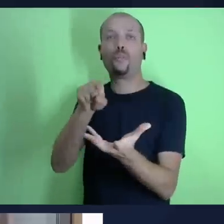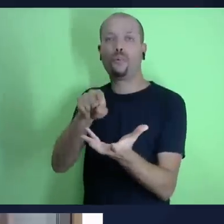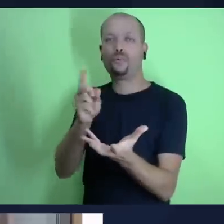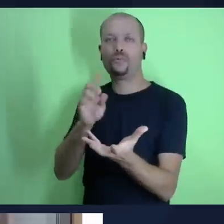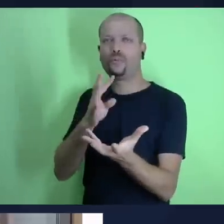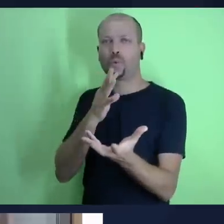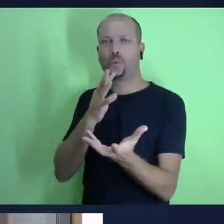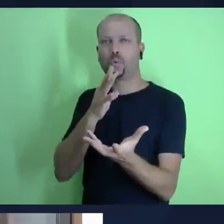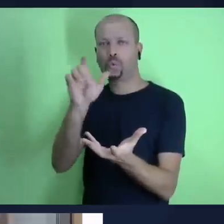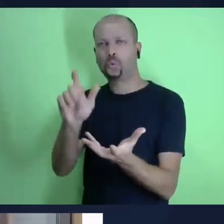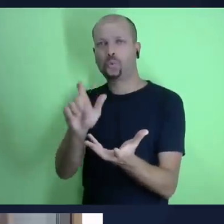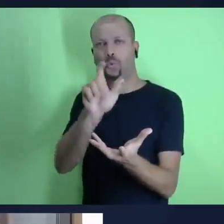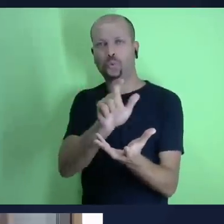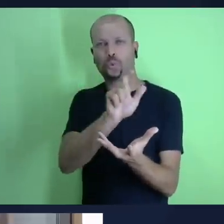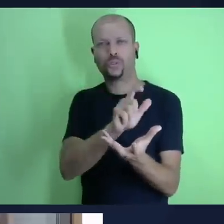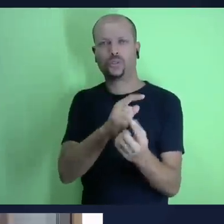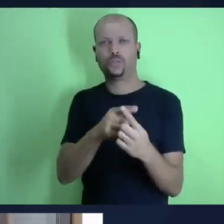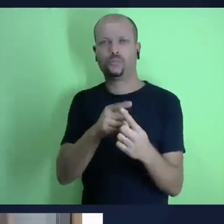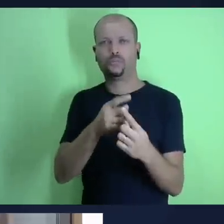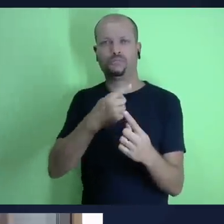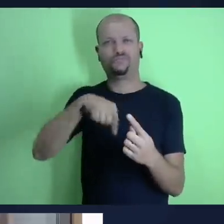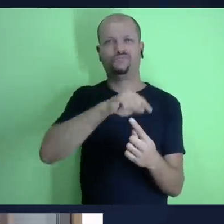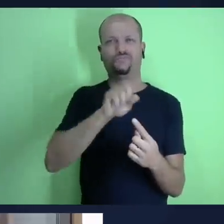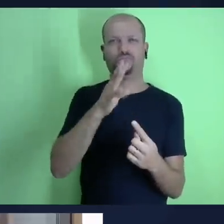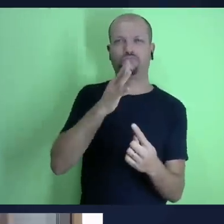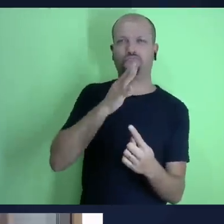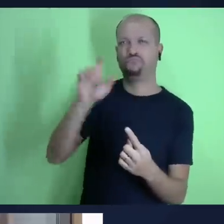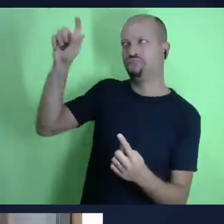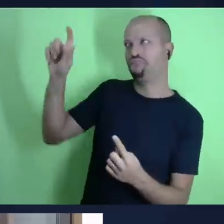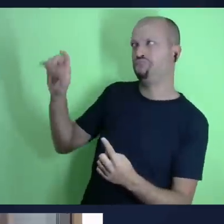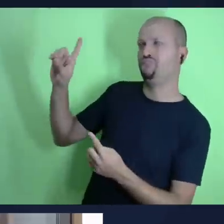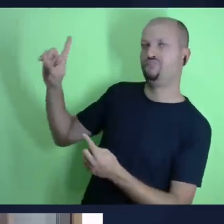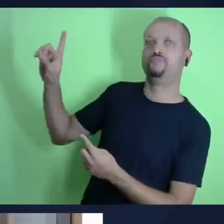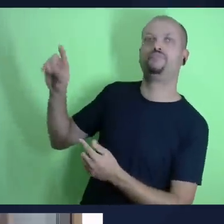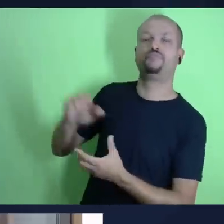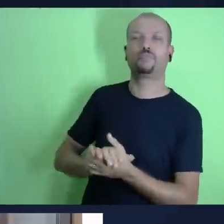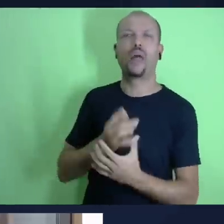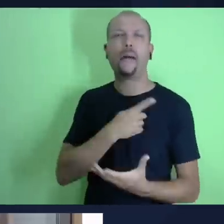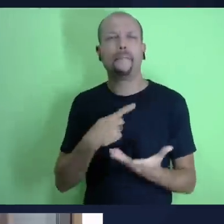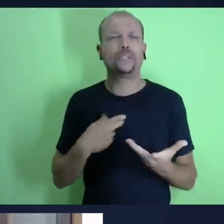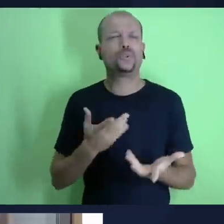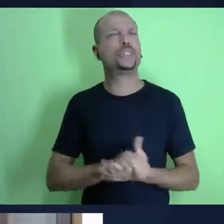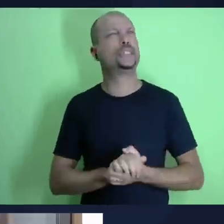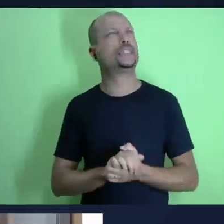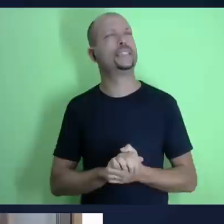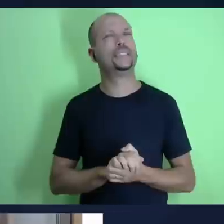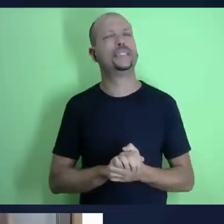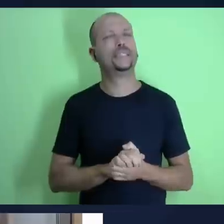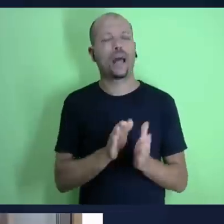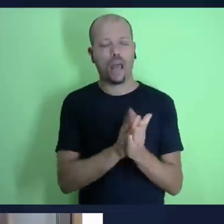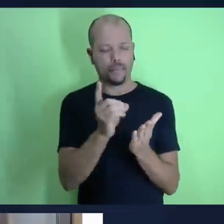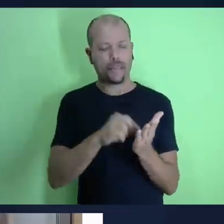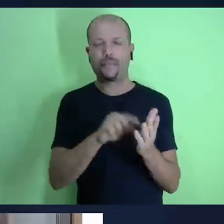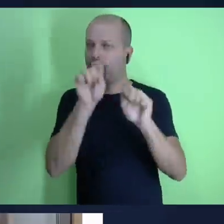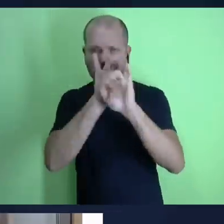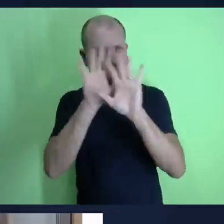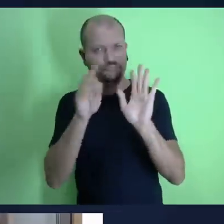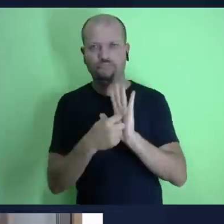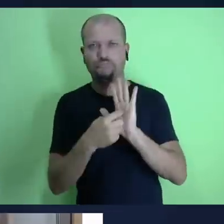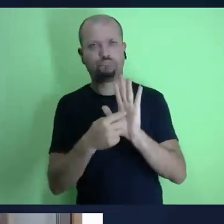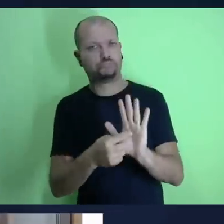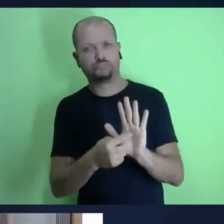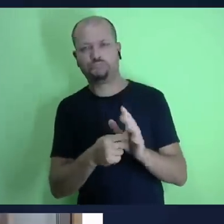nos mostrar que nós somos sim parte da família de deus não é verdade é esse